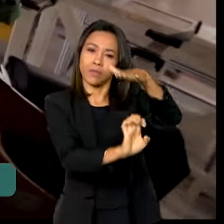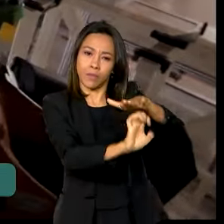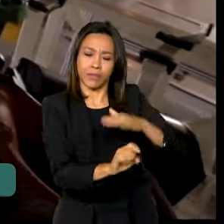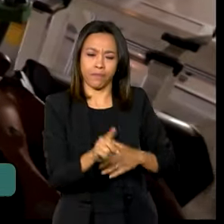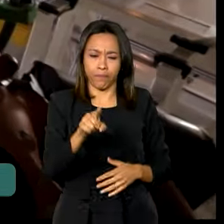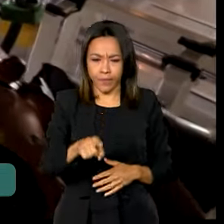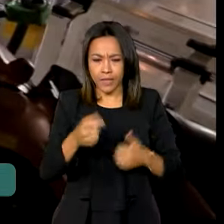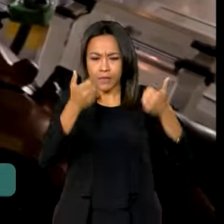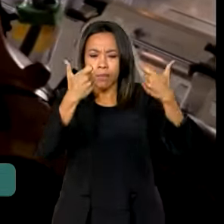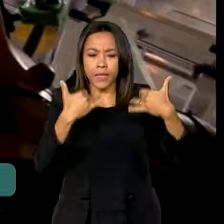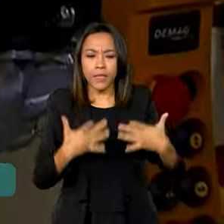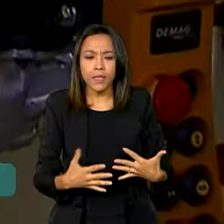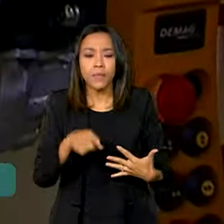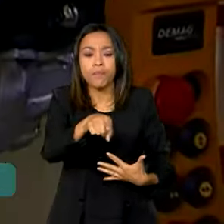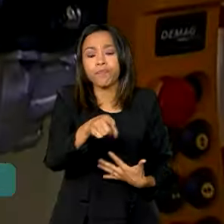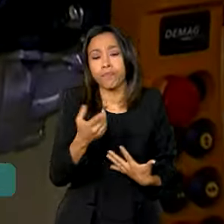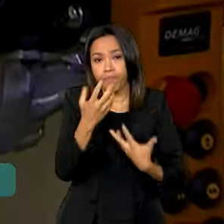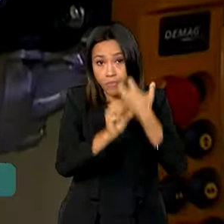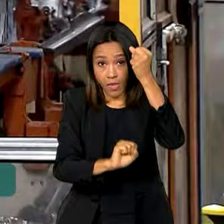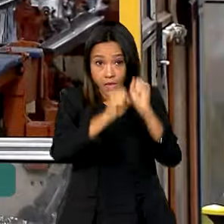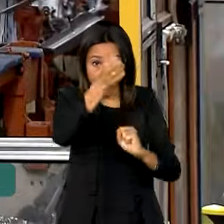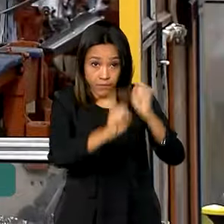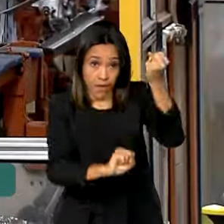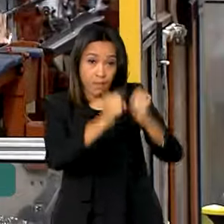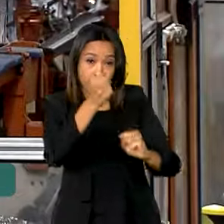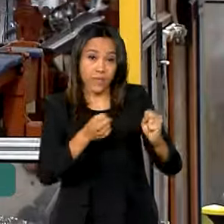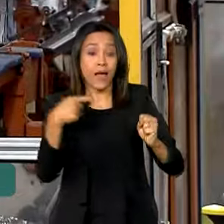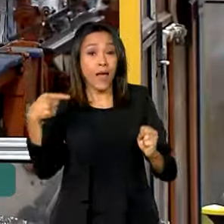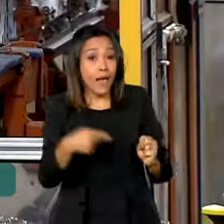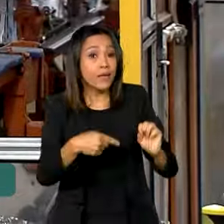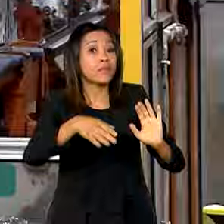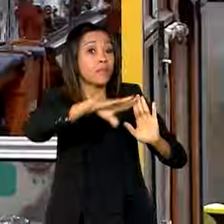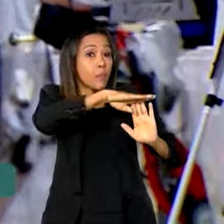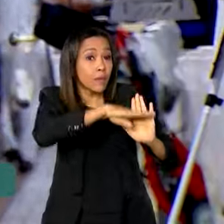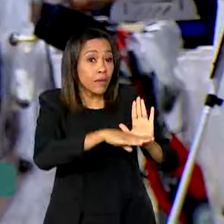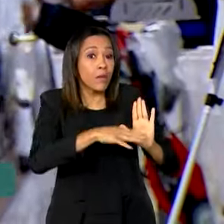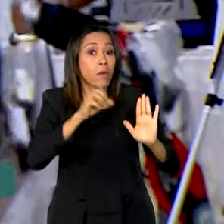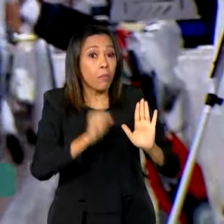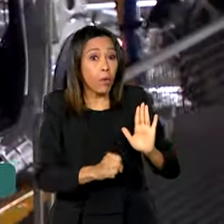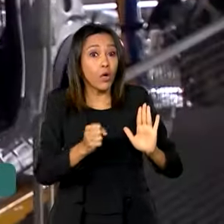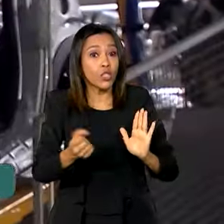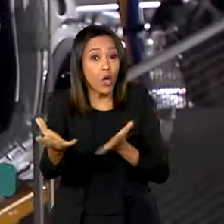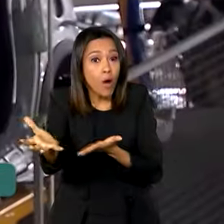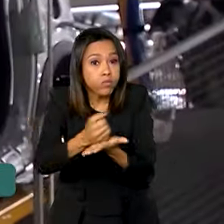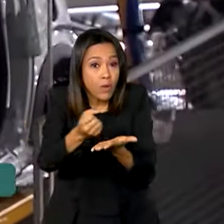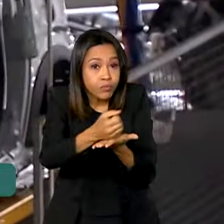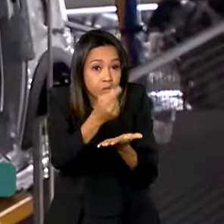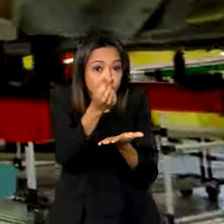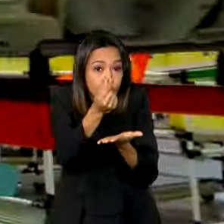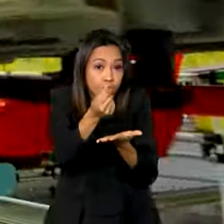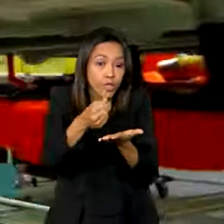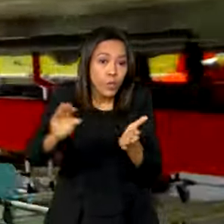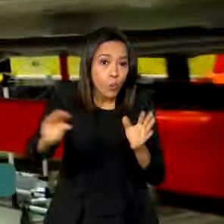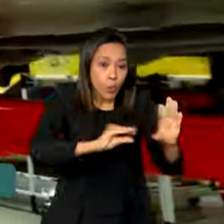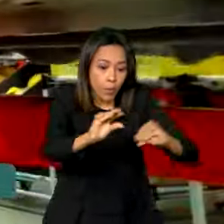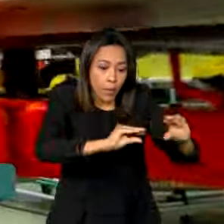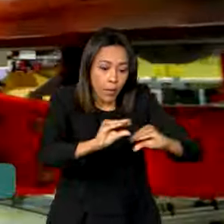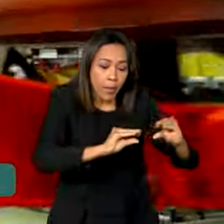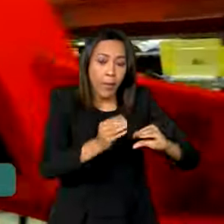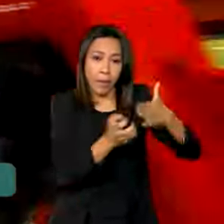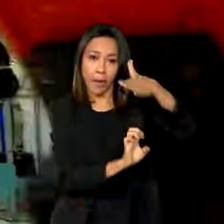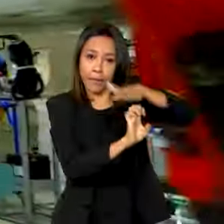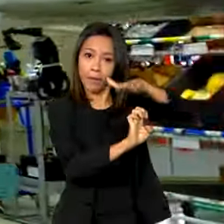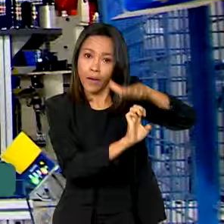modernizar as fábricas, a medida pode contribuir para aumentar o fluxo de caixa das empresas e a chamada